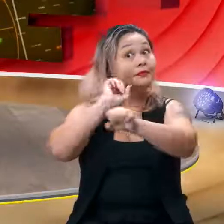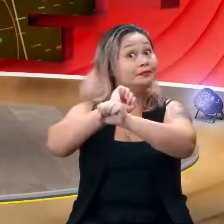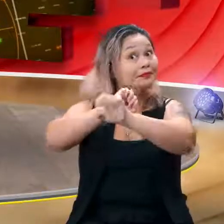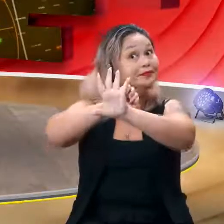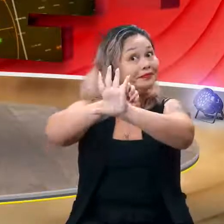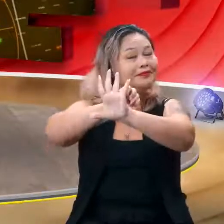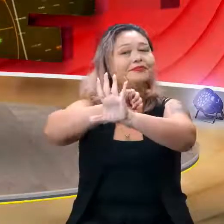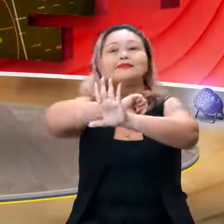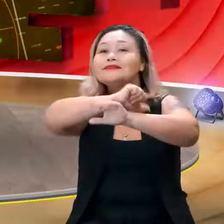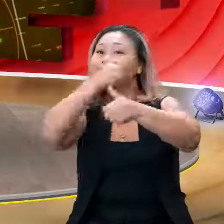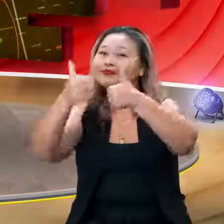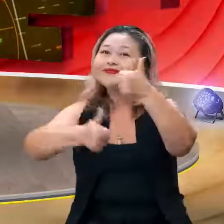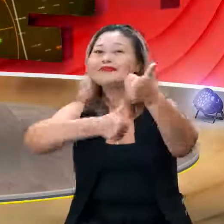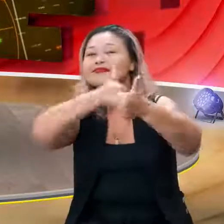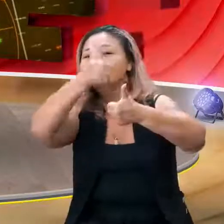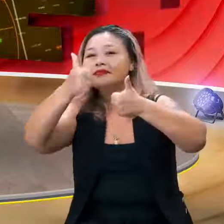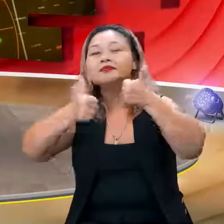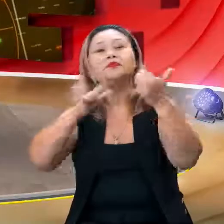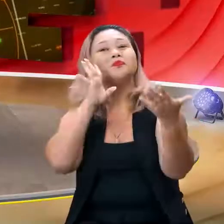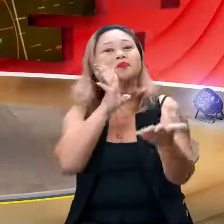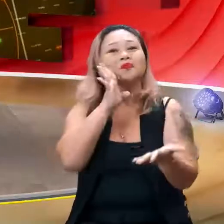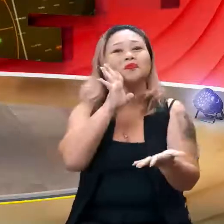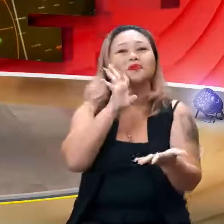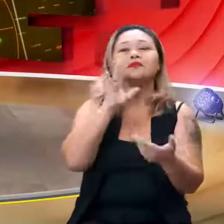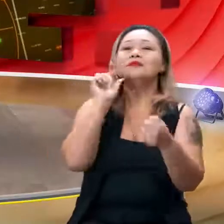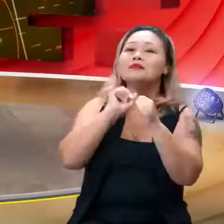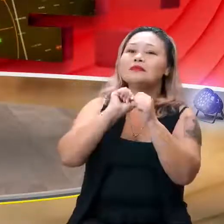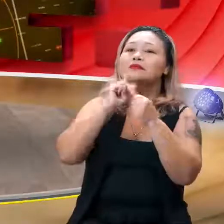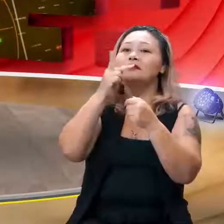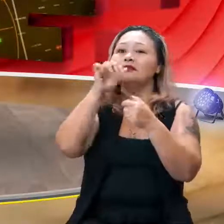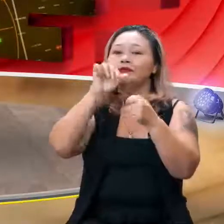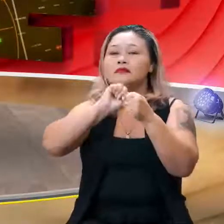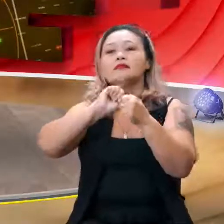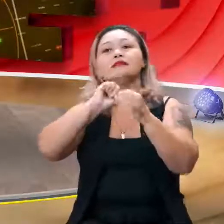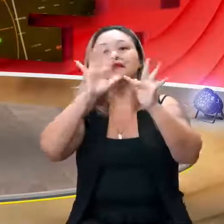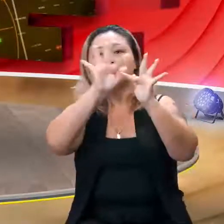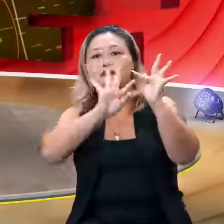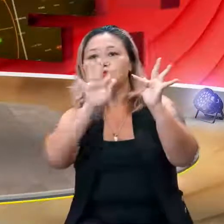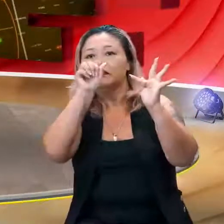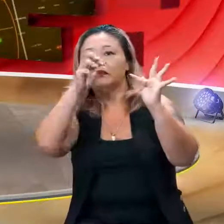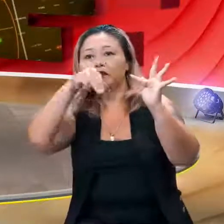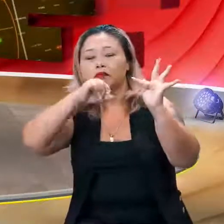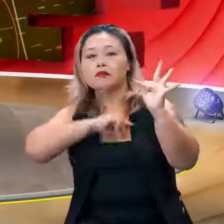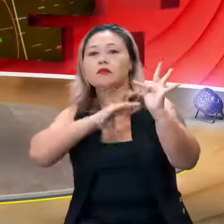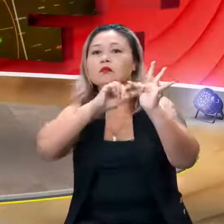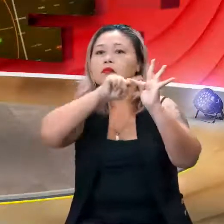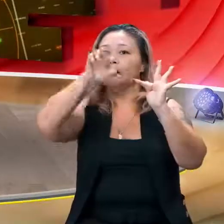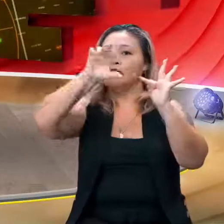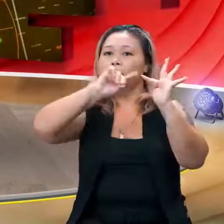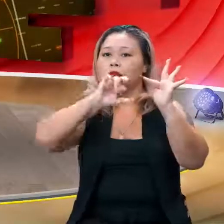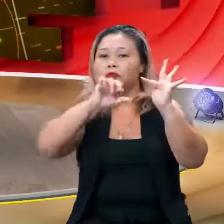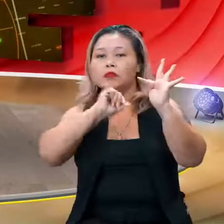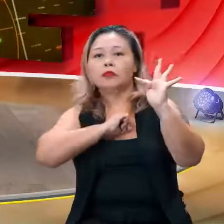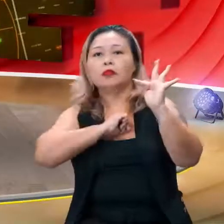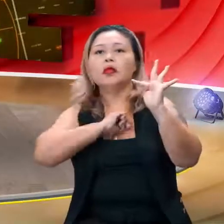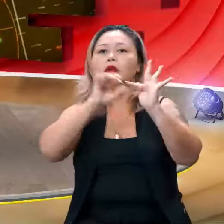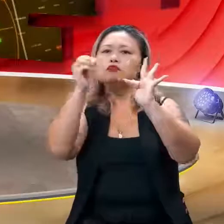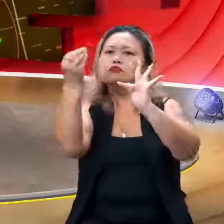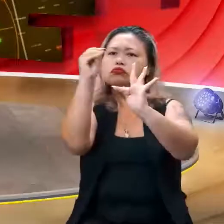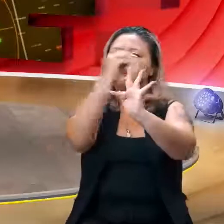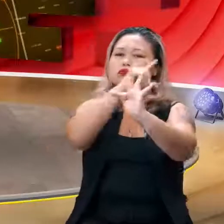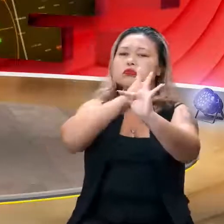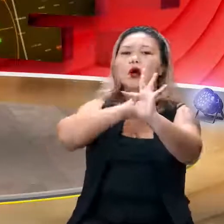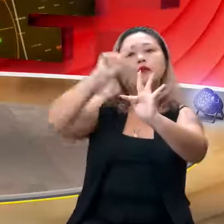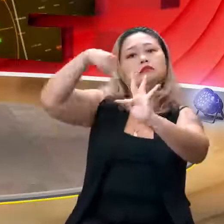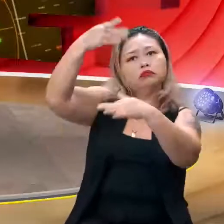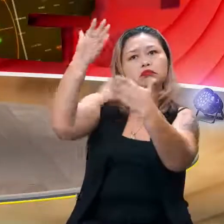Beleza, então, gente. Muito legal. A gente faz a parte 2 de função afim. A gente trabalhou zeros da função, a parte gráfica. E na próxima